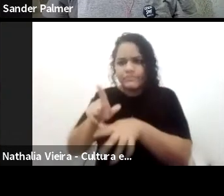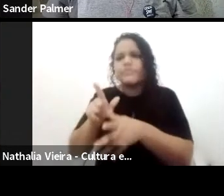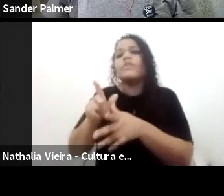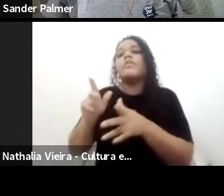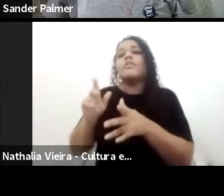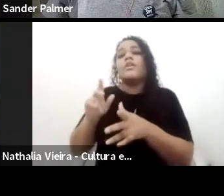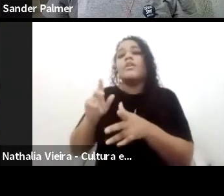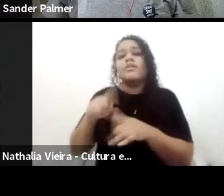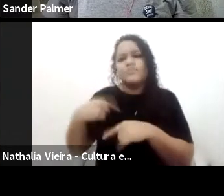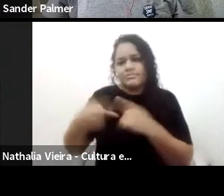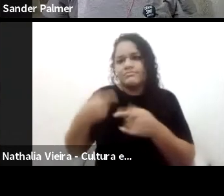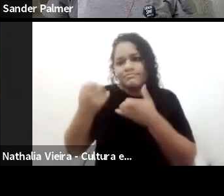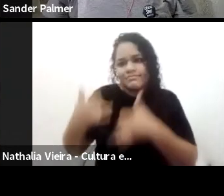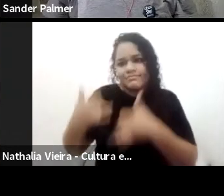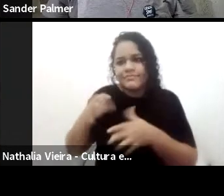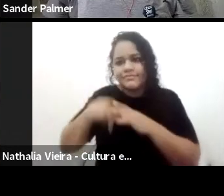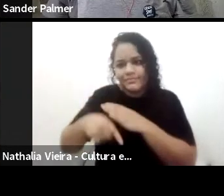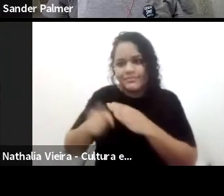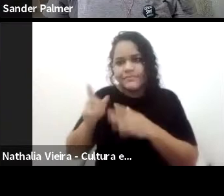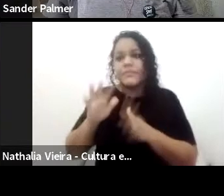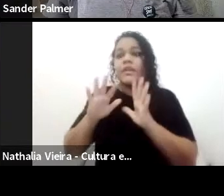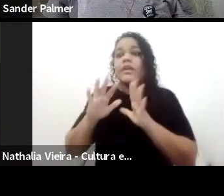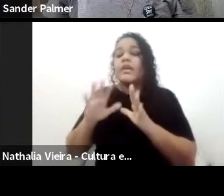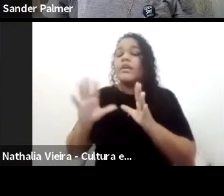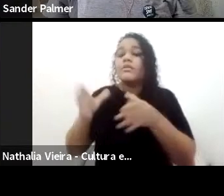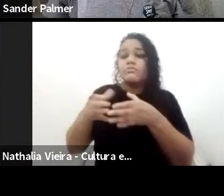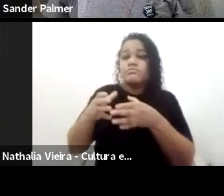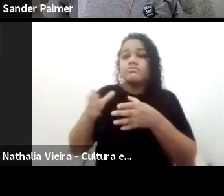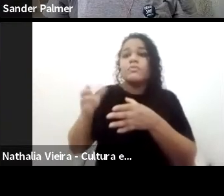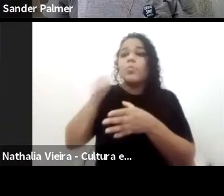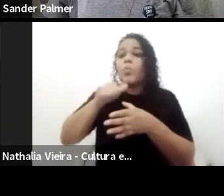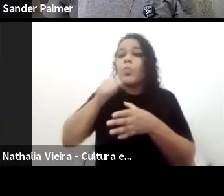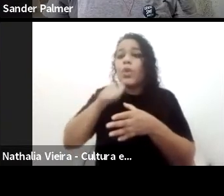próprios recolhimentos femininos eles vão ter esse,